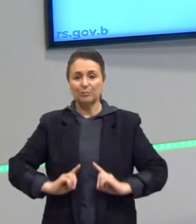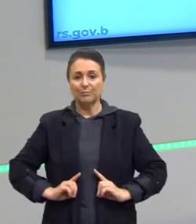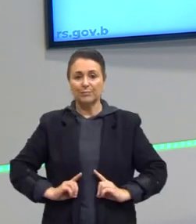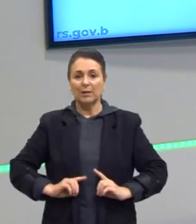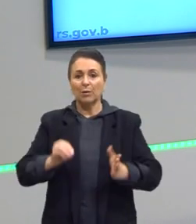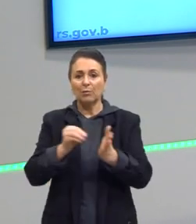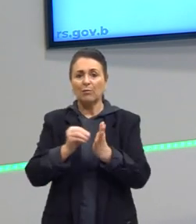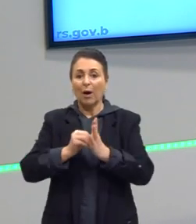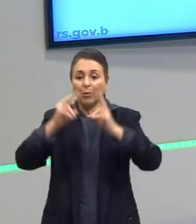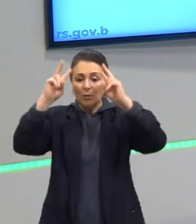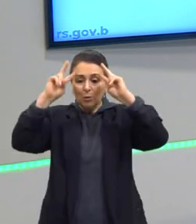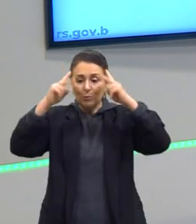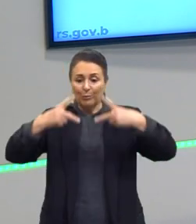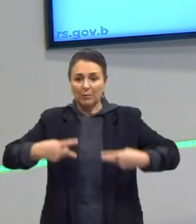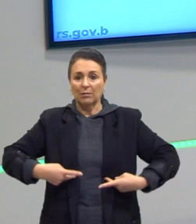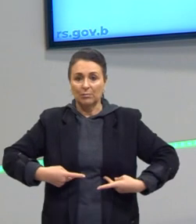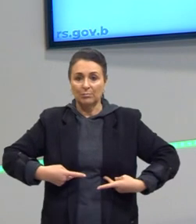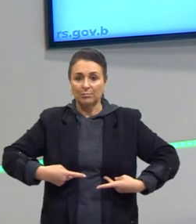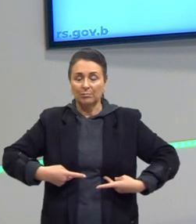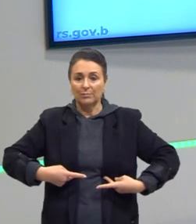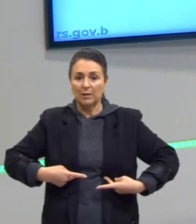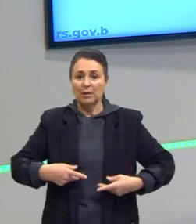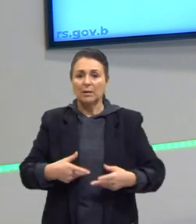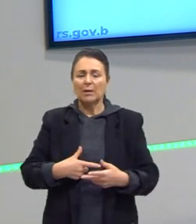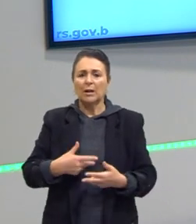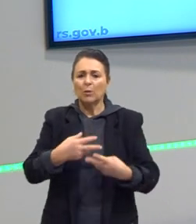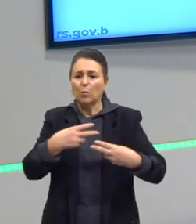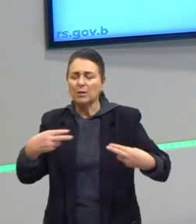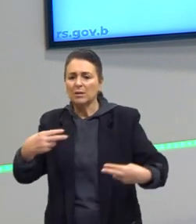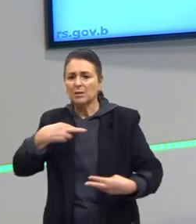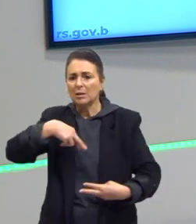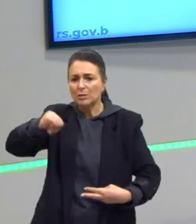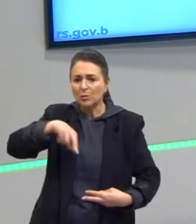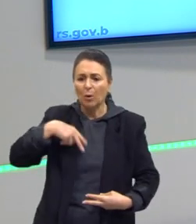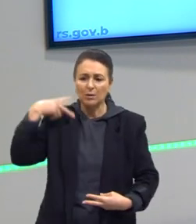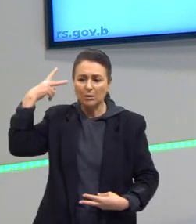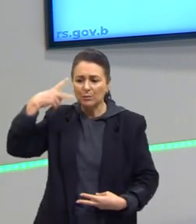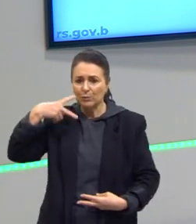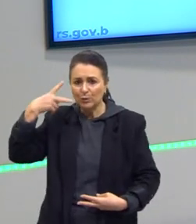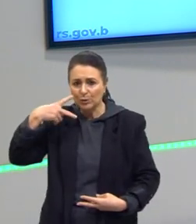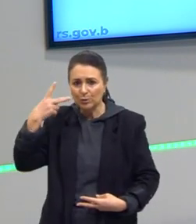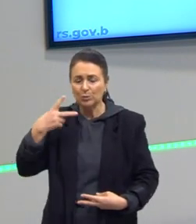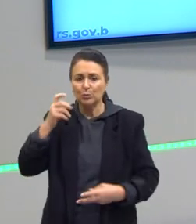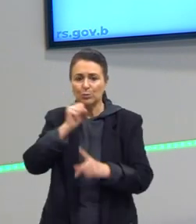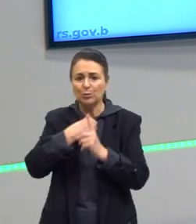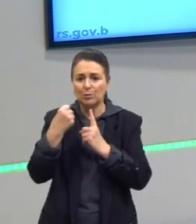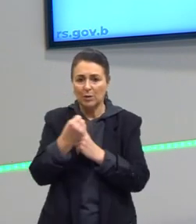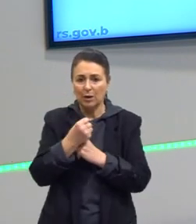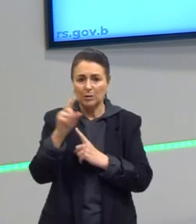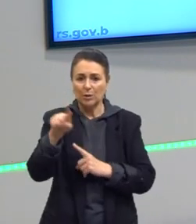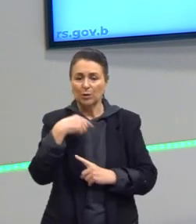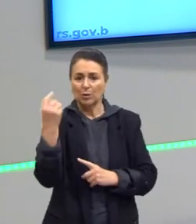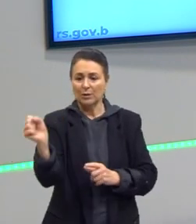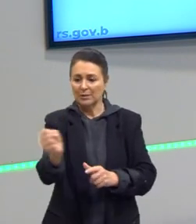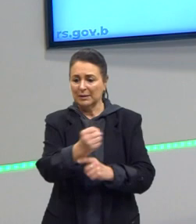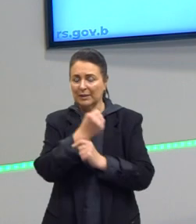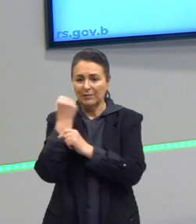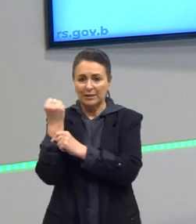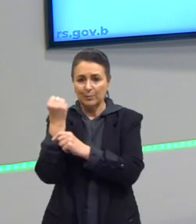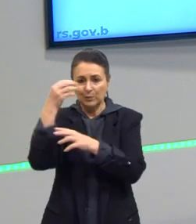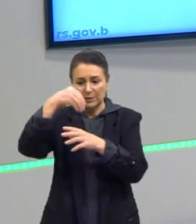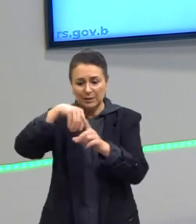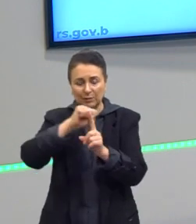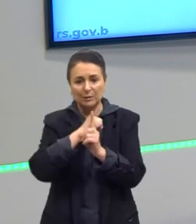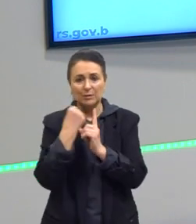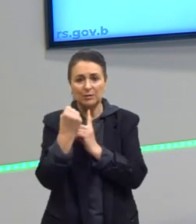E aí eu volto a reiterar, nós temos todos aqueles fatores religiosos, políticos, sociais, que nós defendemos socialmente,